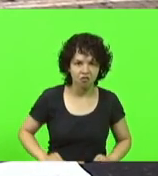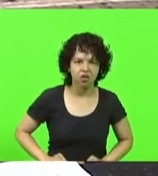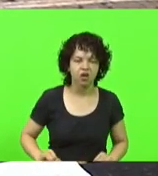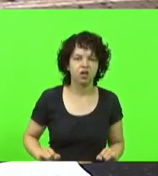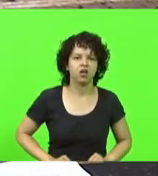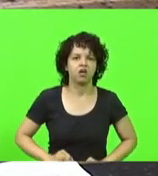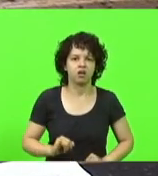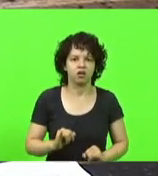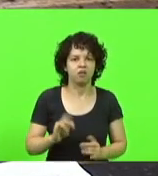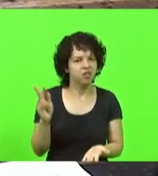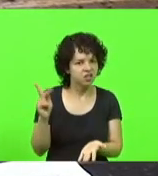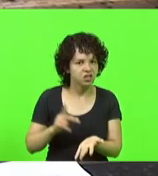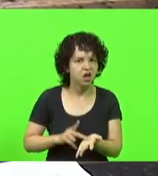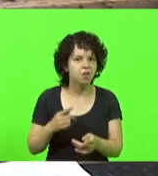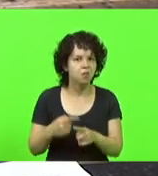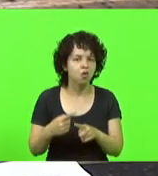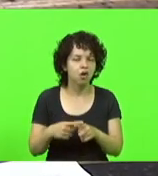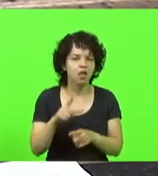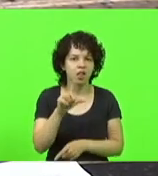devido a linear.